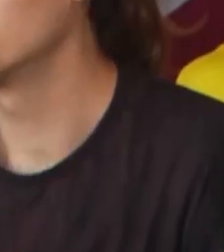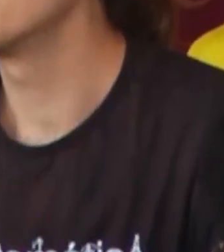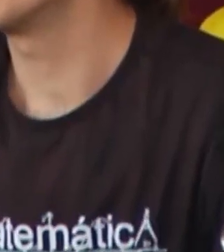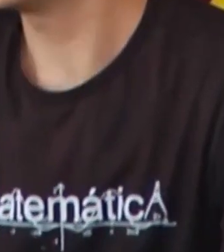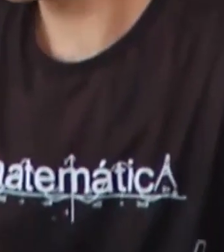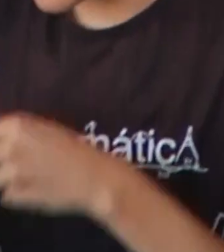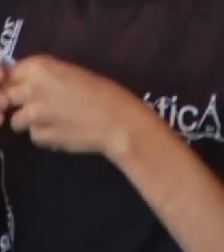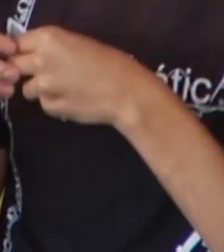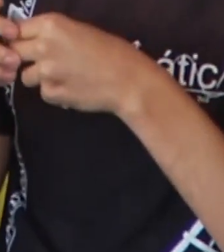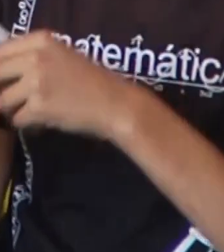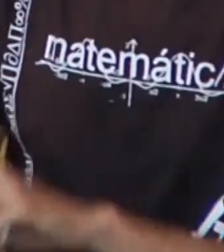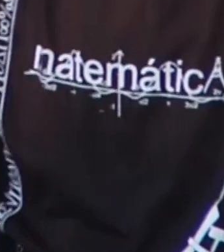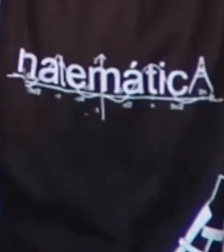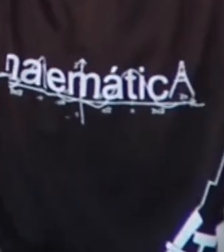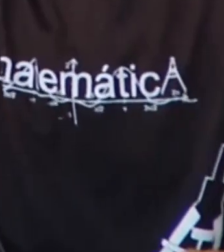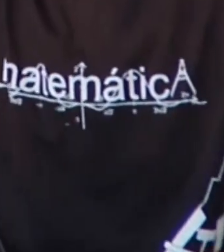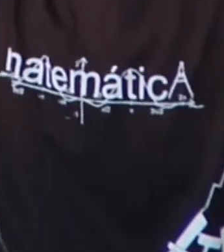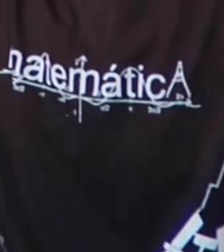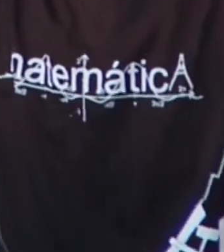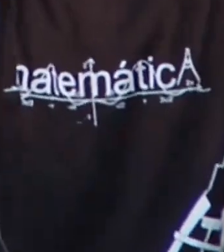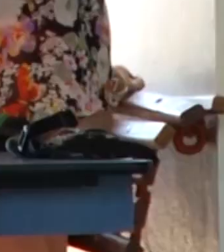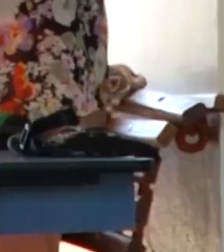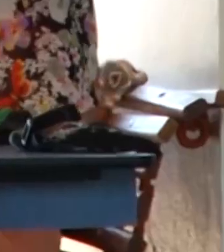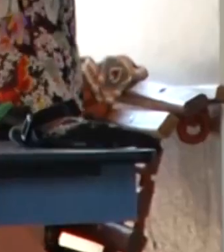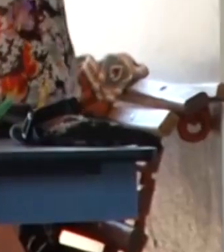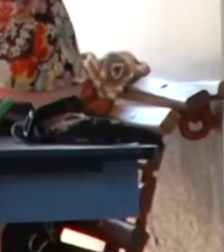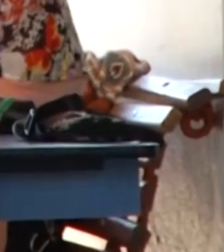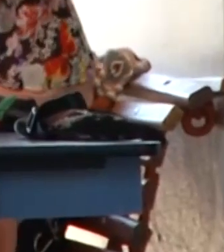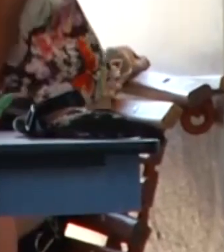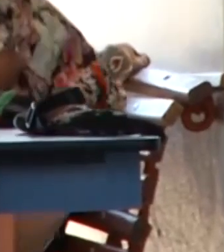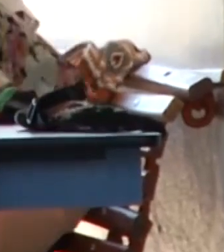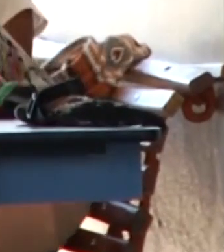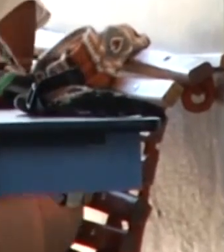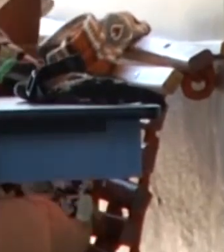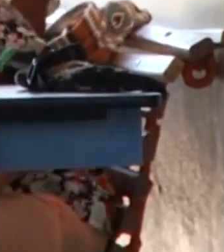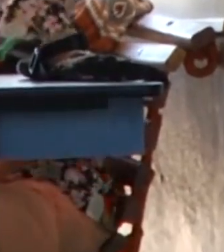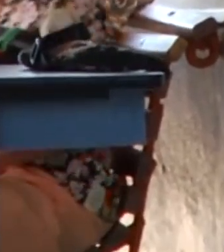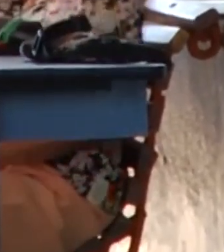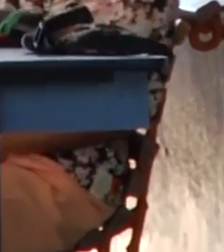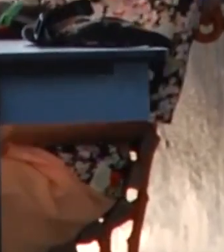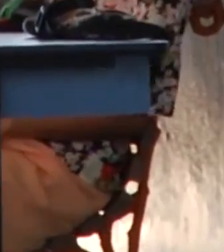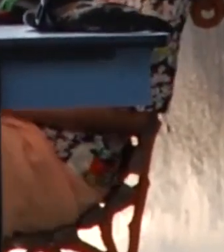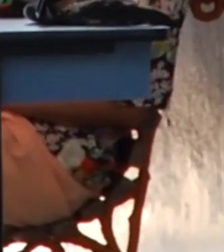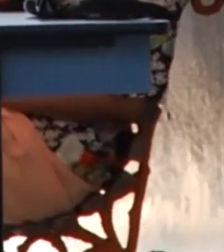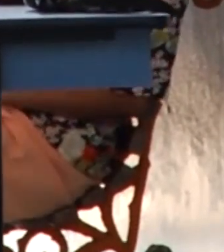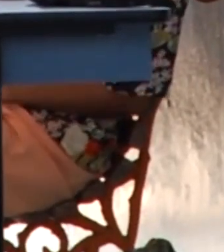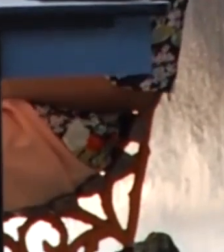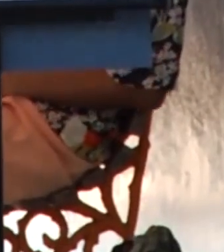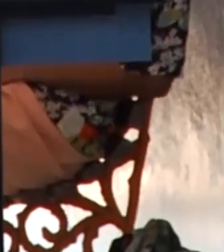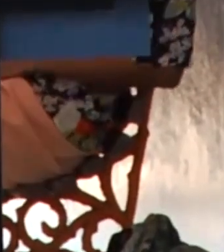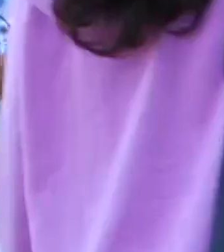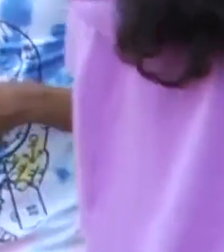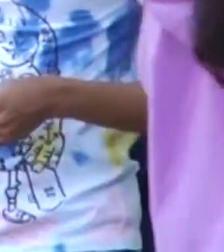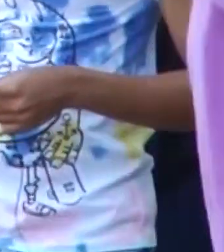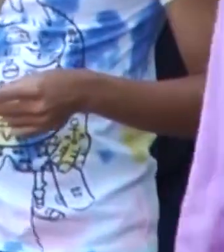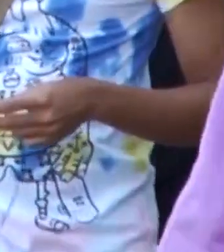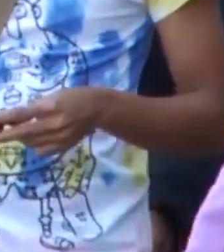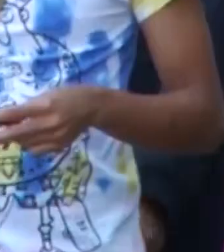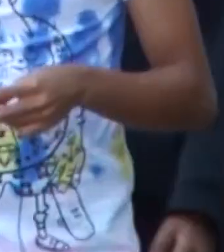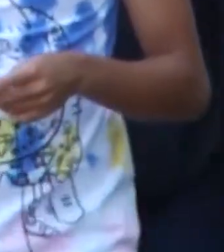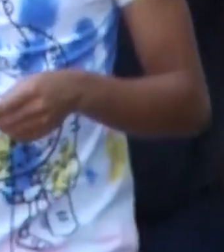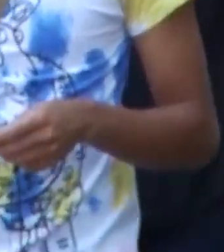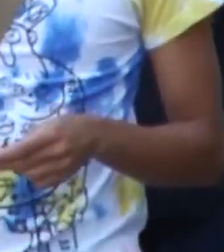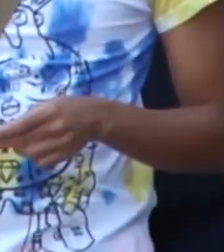primeira fase do vestibular será aplicada nos dias 4 e 5 de maio, em Uberlândia, Ituiutaba, Patos de Minas, Monte